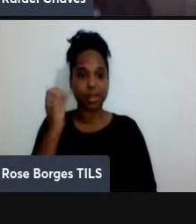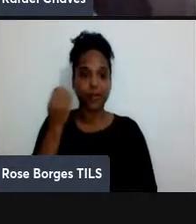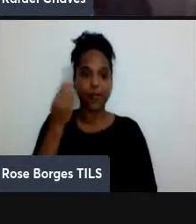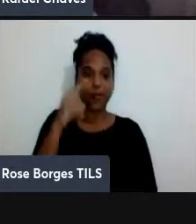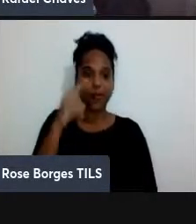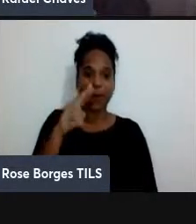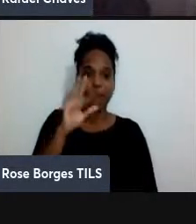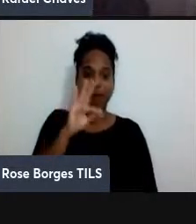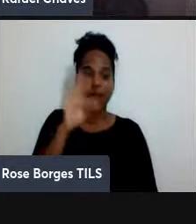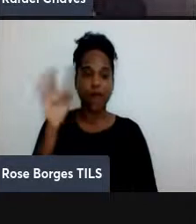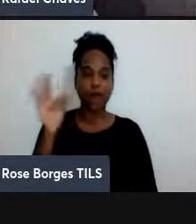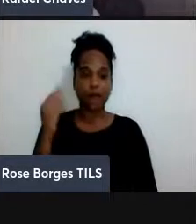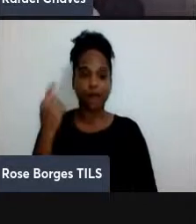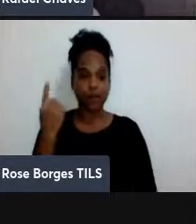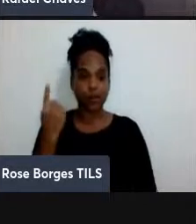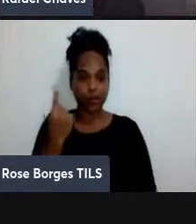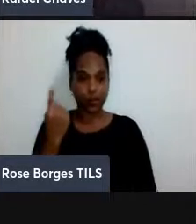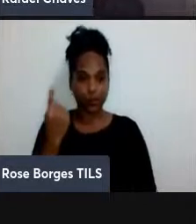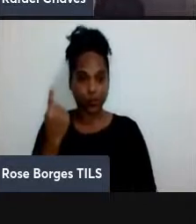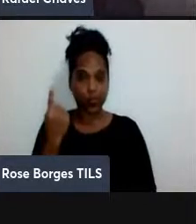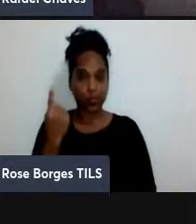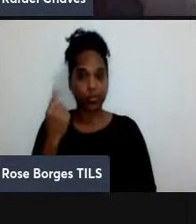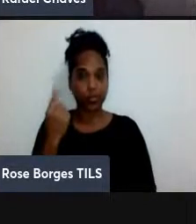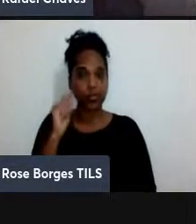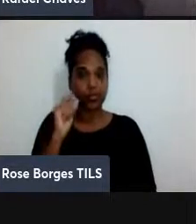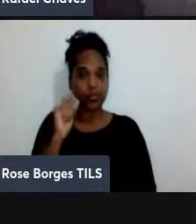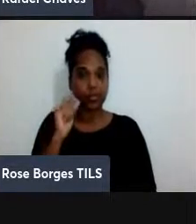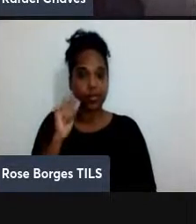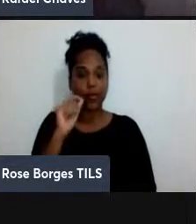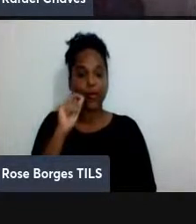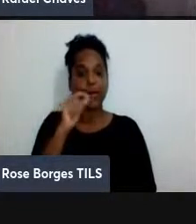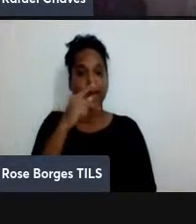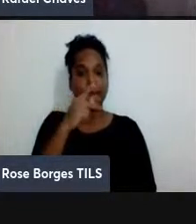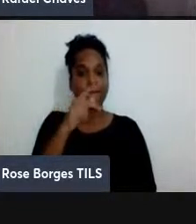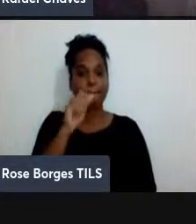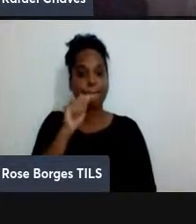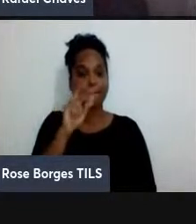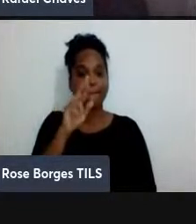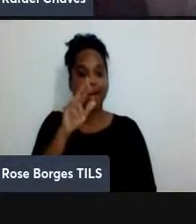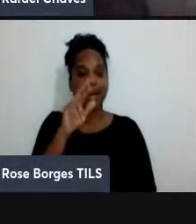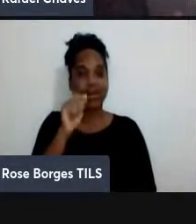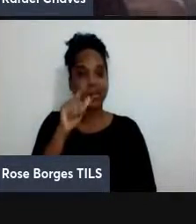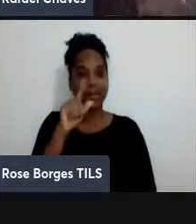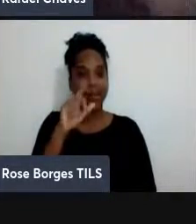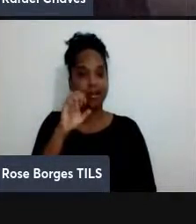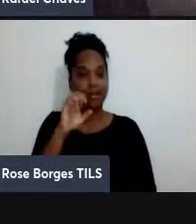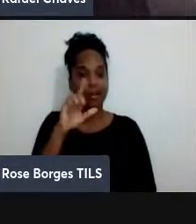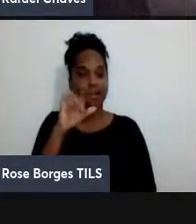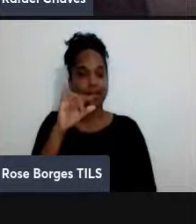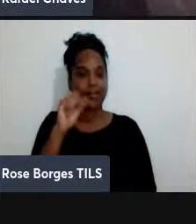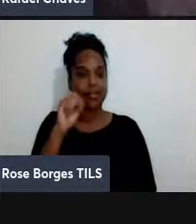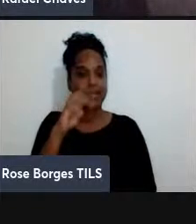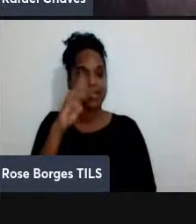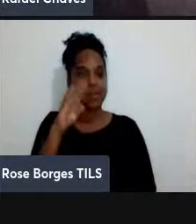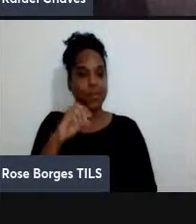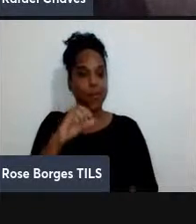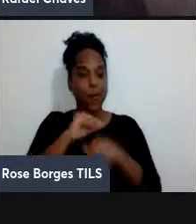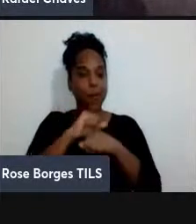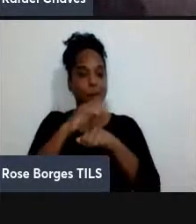ou seja o paralelismo quântico em si não é quem fornece possíveis vantagens